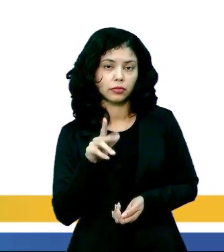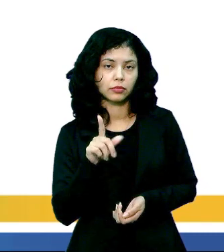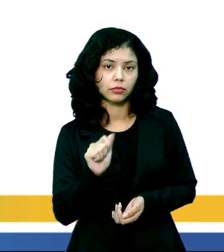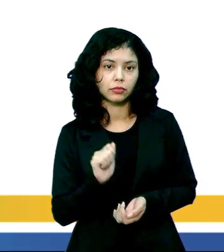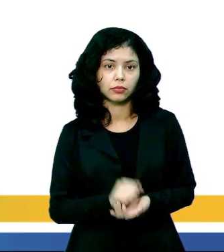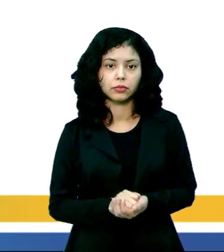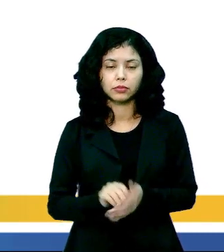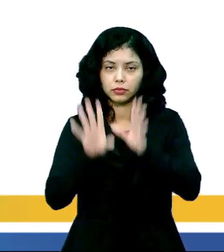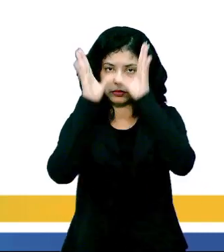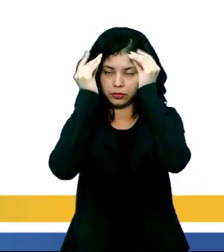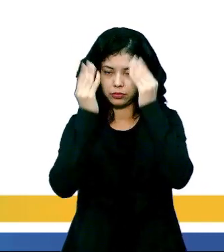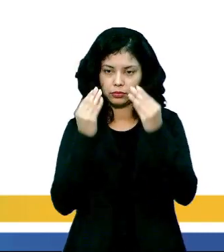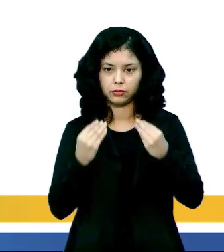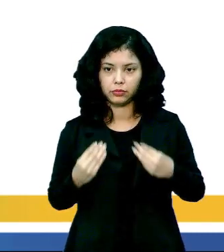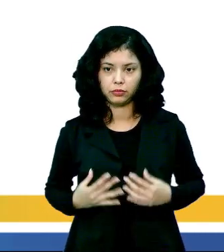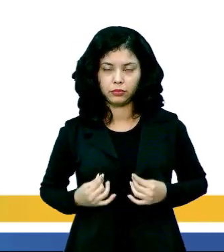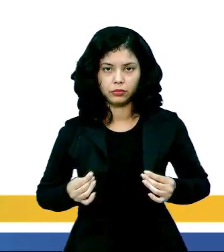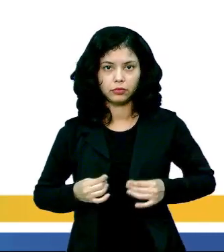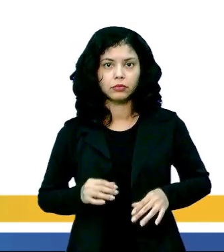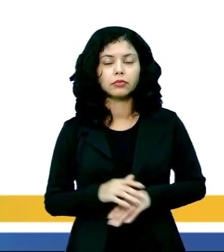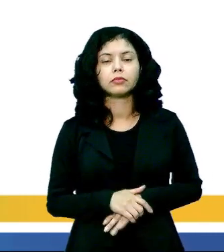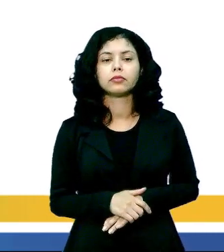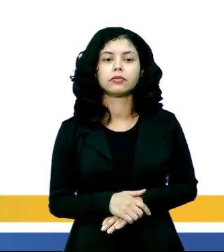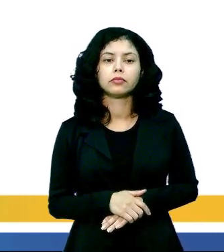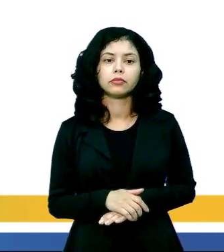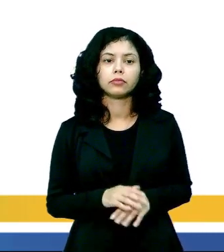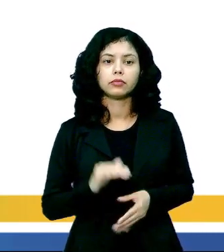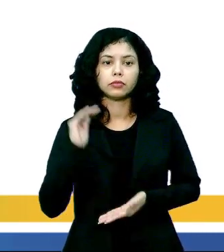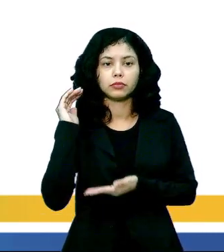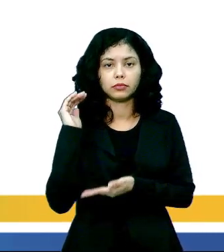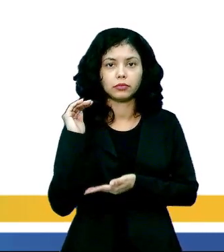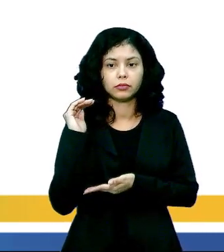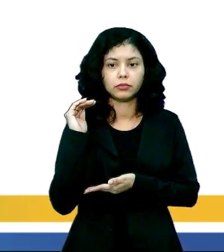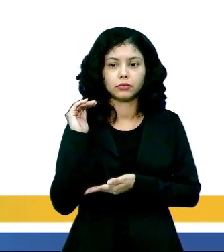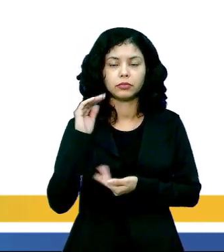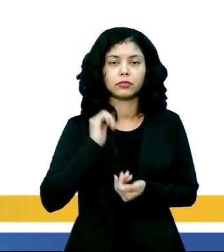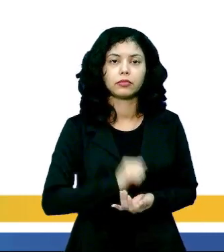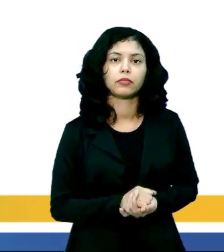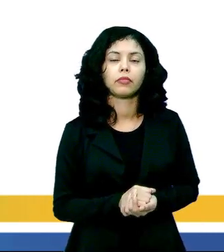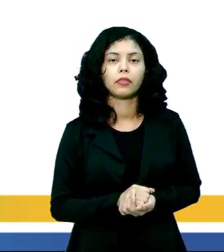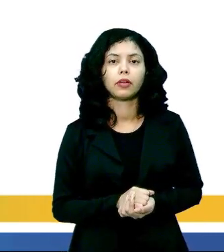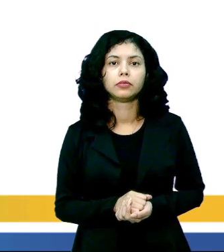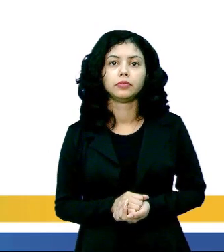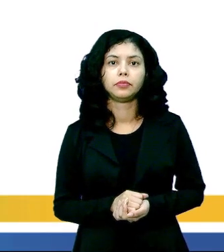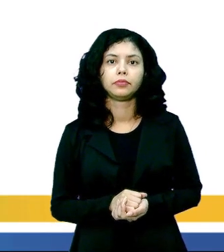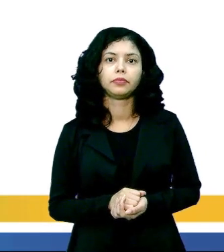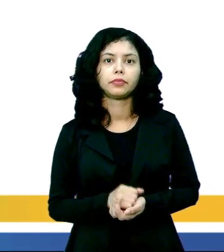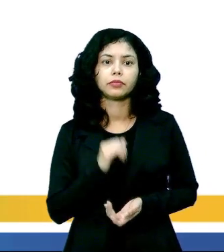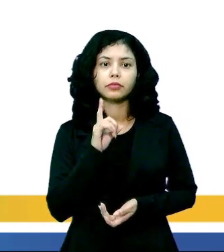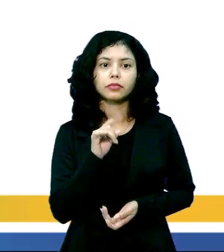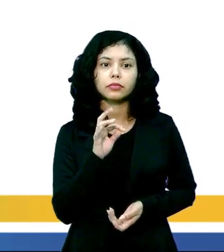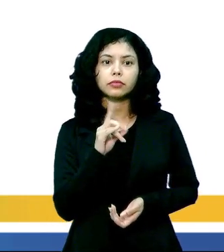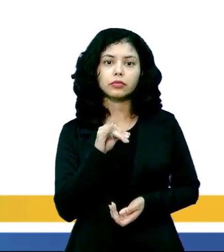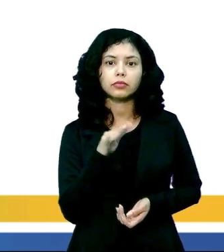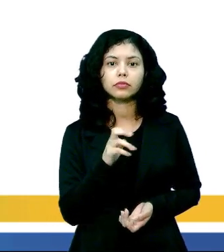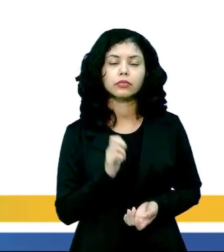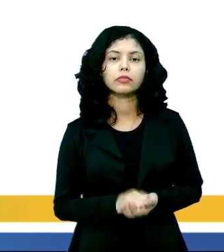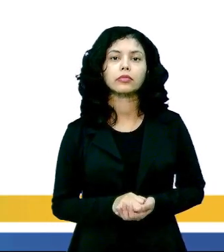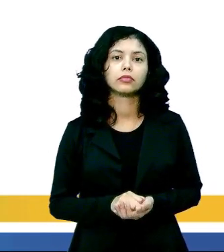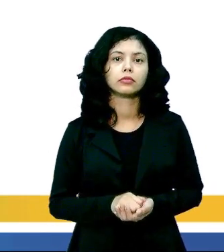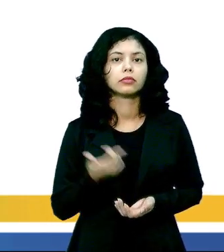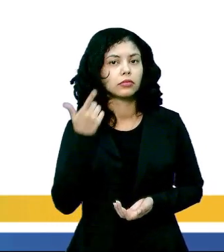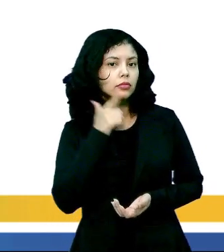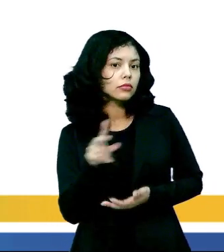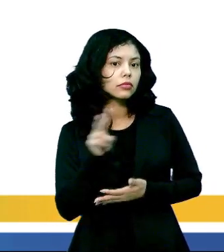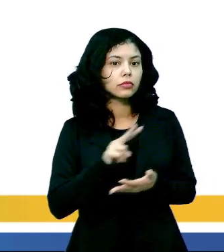trajada como uma astronauta. E aí ela está segurando um frasco de detergente. E aí vocês